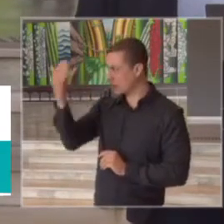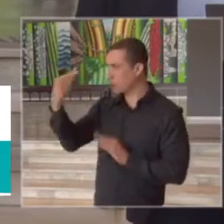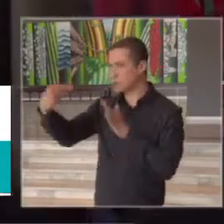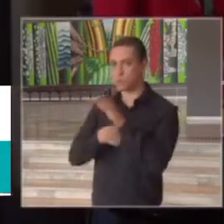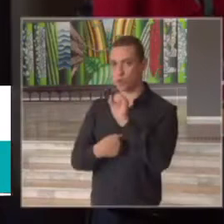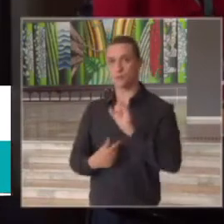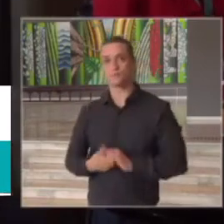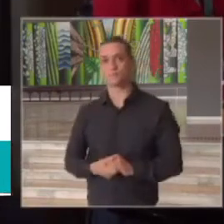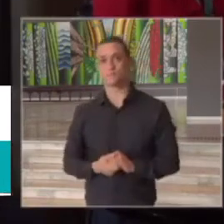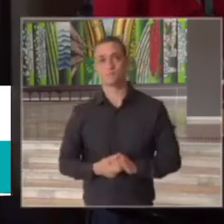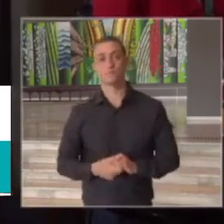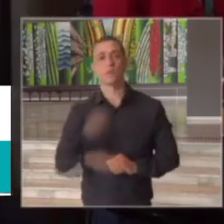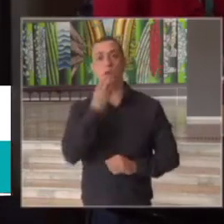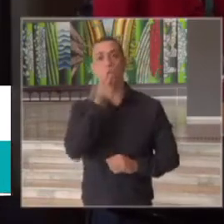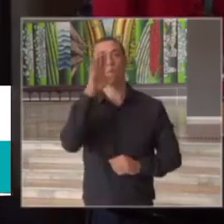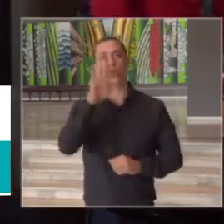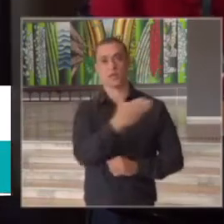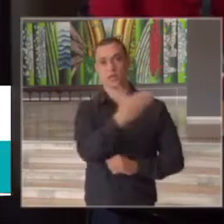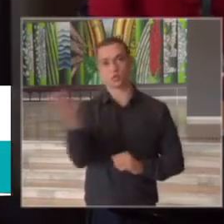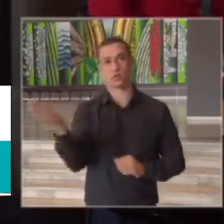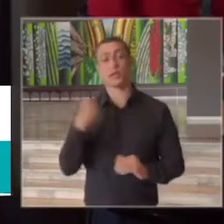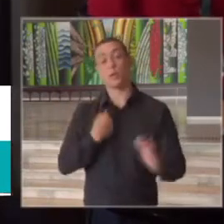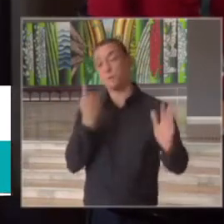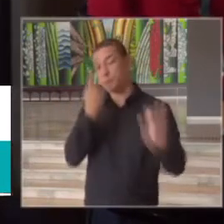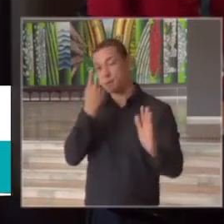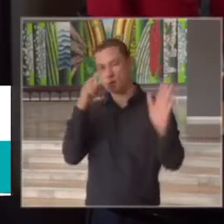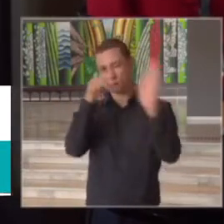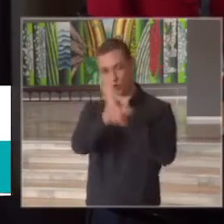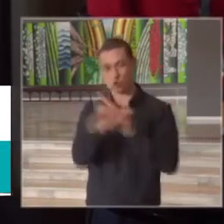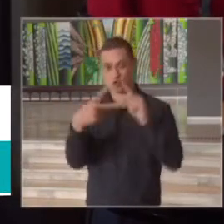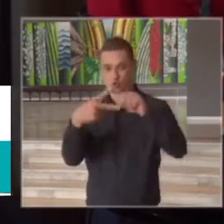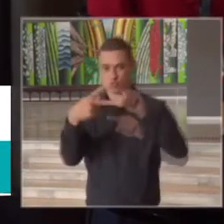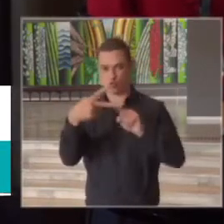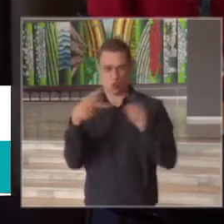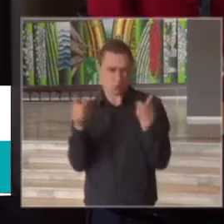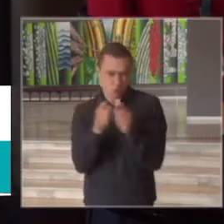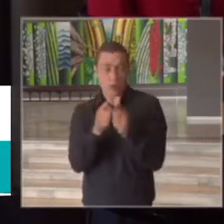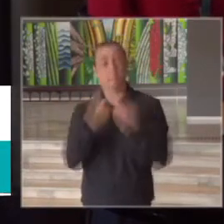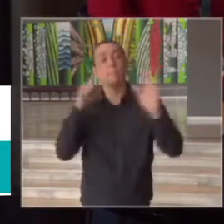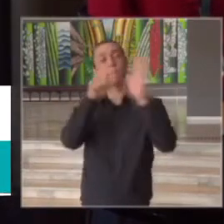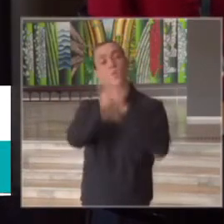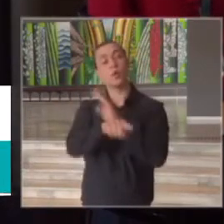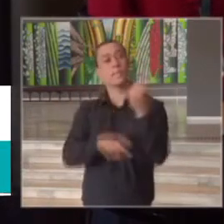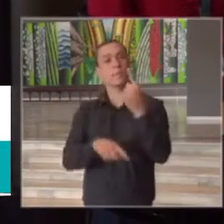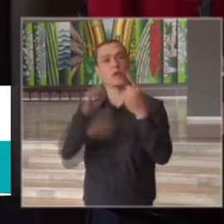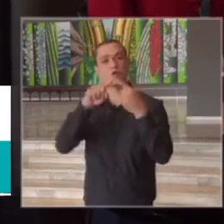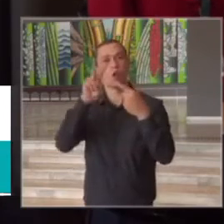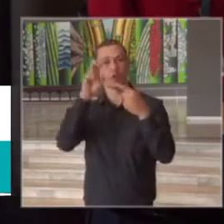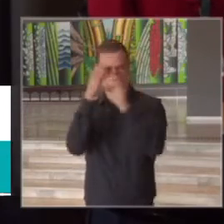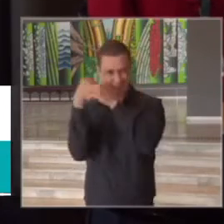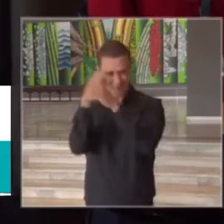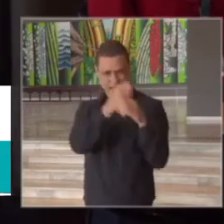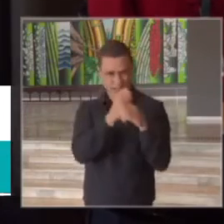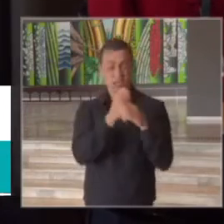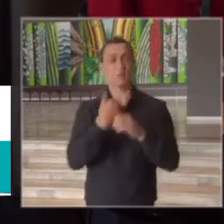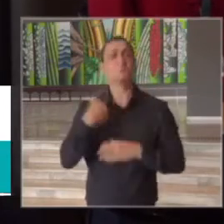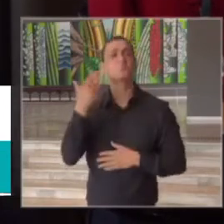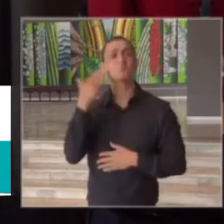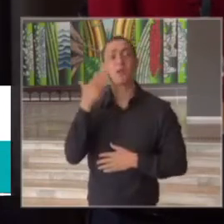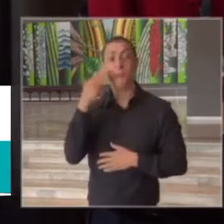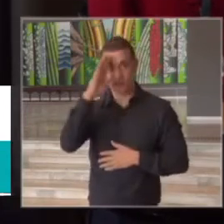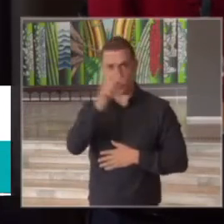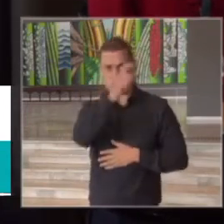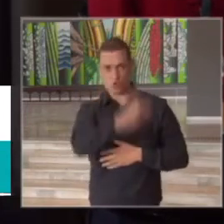favor boa tarde a todos minha pergunta a primeira pergunta são duas pequenas perguntas é a respeito da testagem eu gostaria de saber principalmente